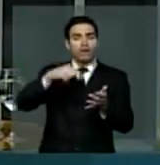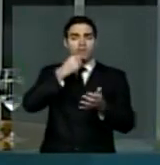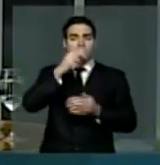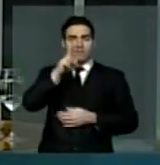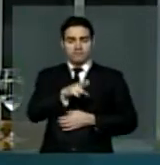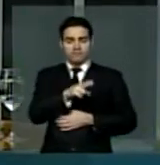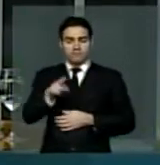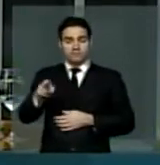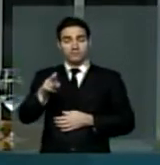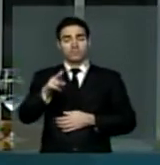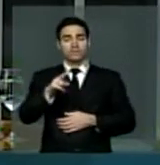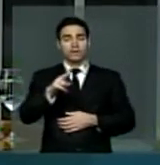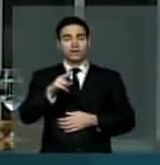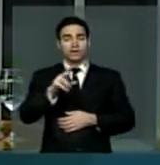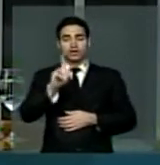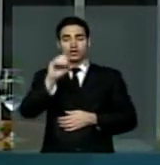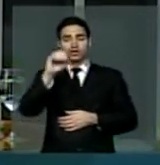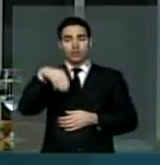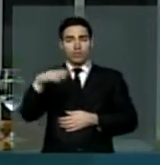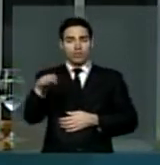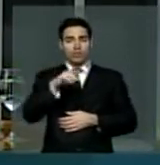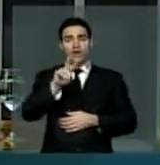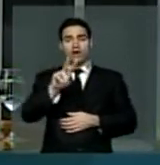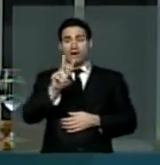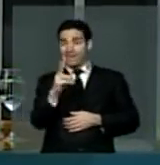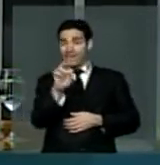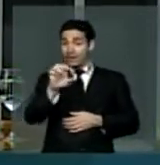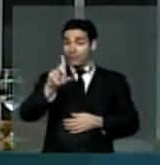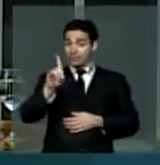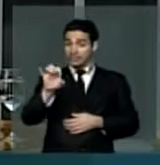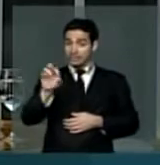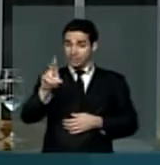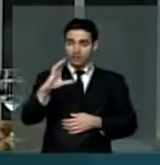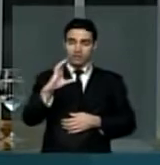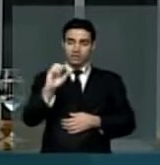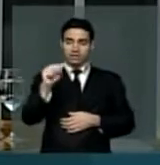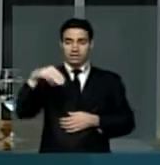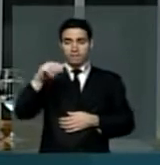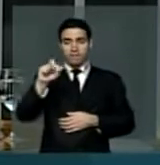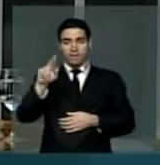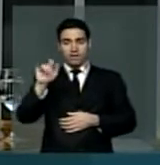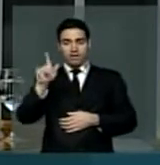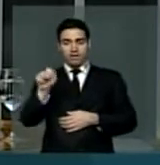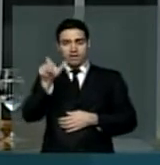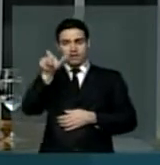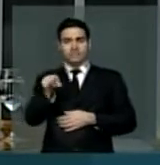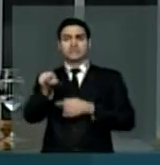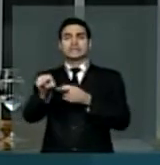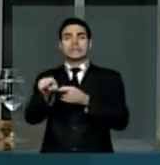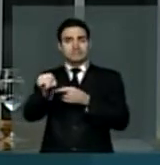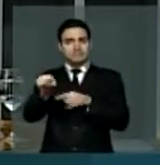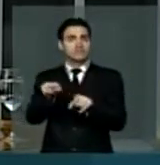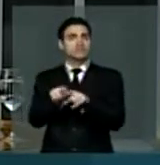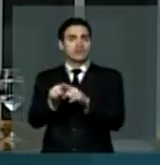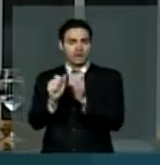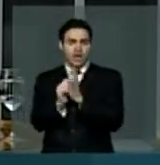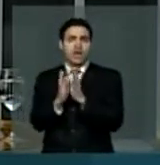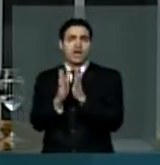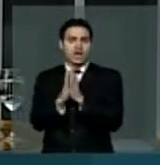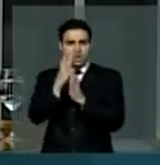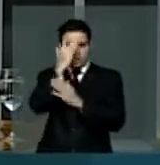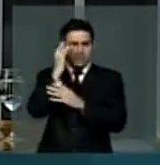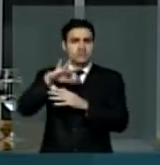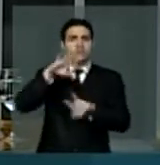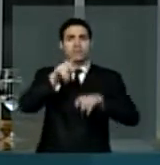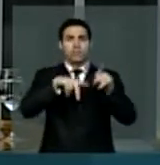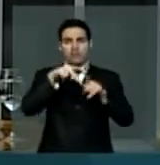que, com certeza, na glória celestial, olha para a situação do povo nordestino, do povo brasileiro, nesse